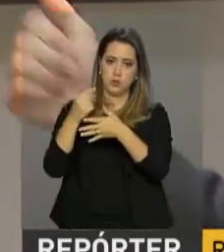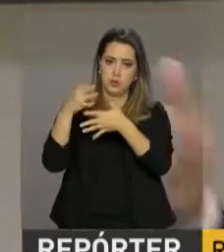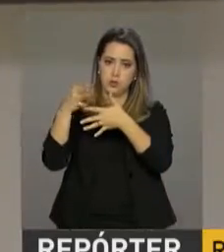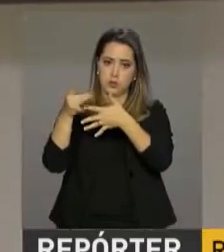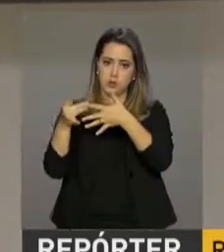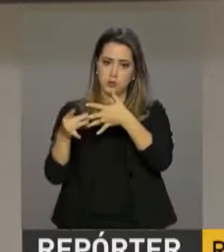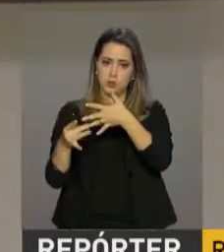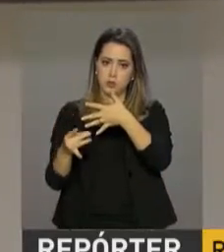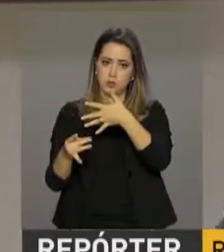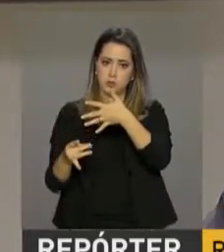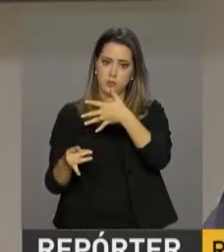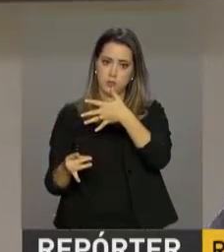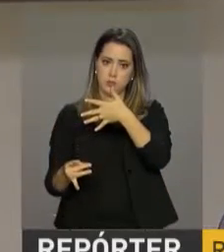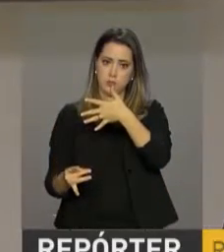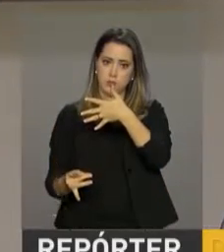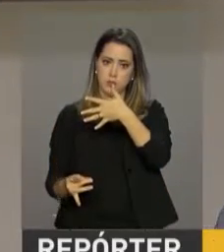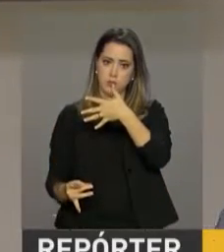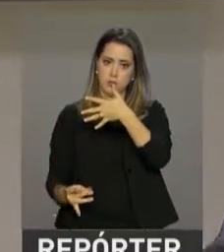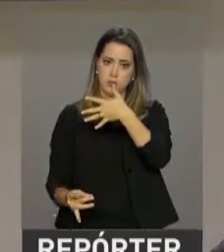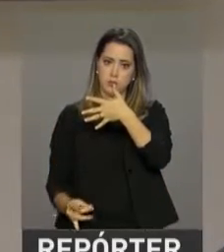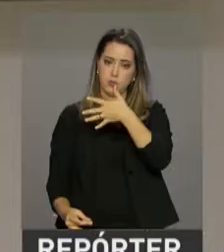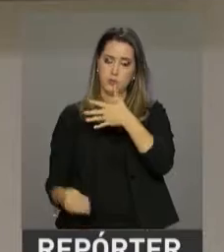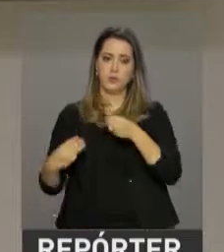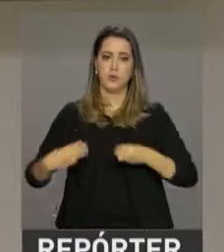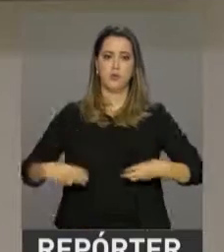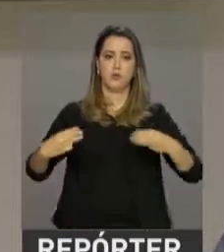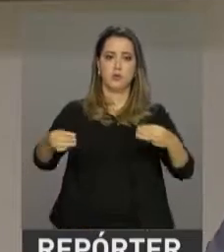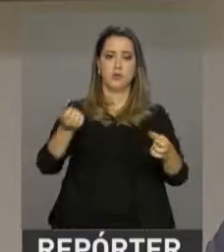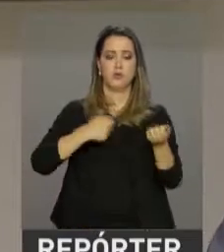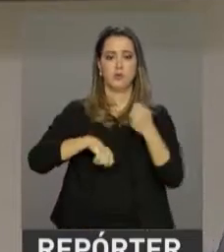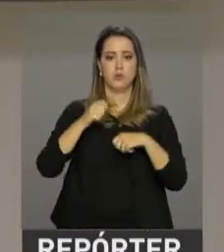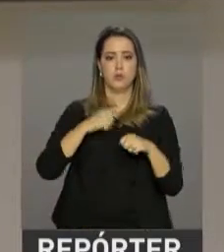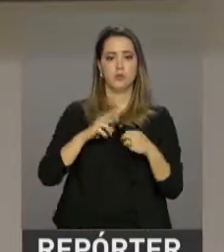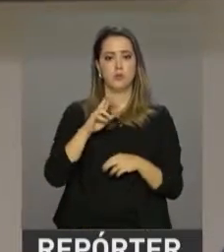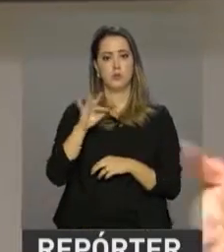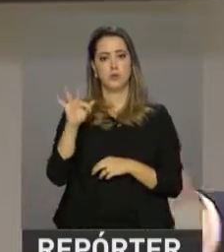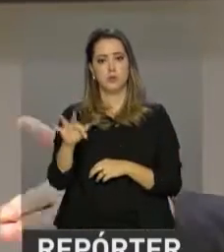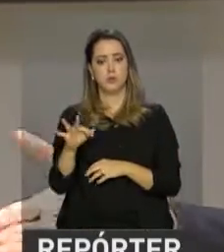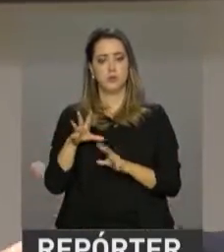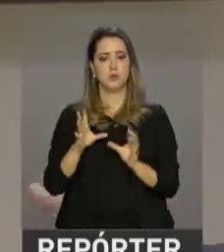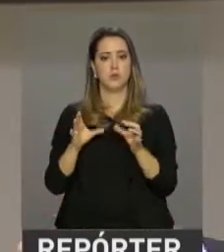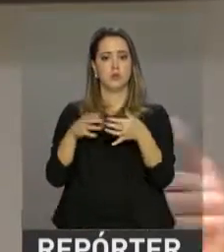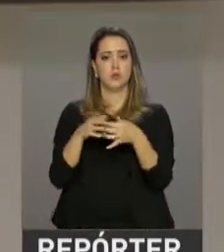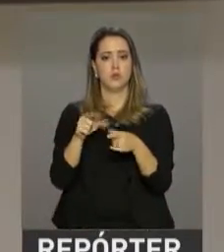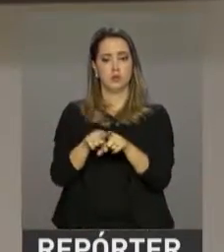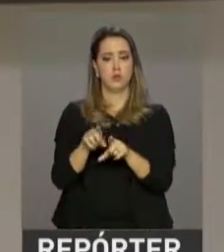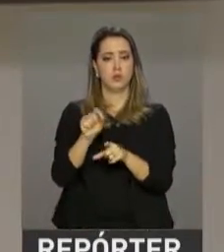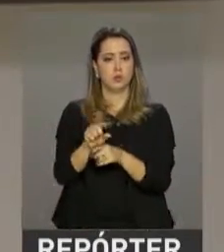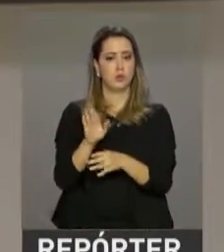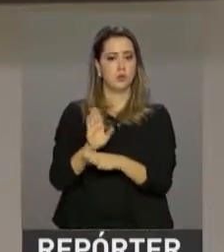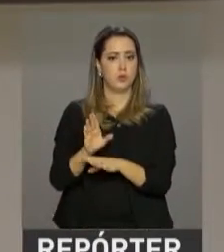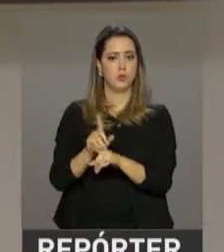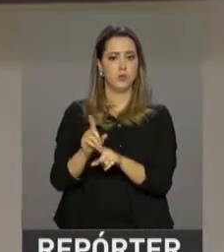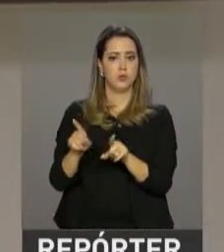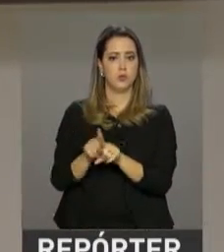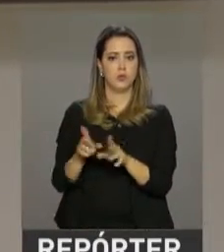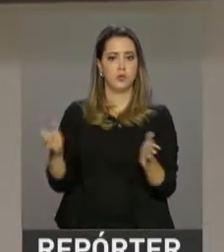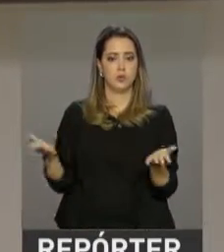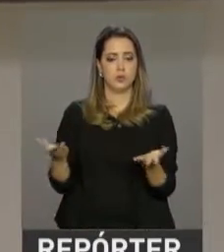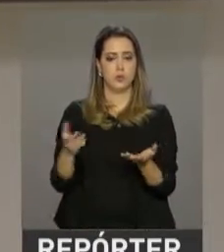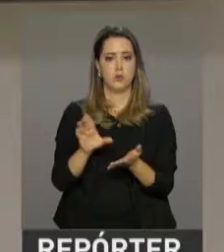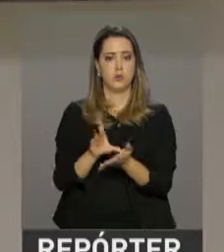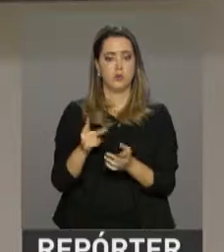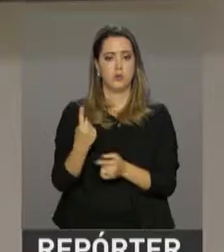superintendências do Ministério da Fazenda, da Receita Federal, do Conselho de Contribuintes, por exemplo, está resumido